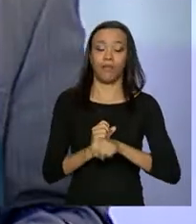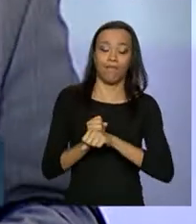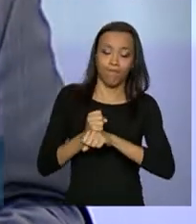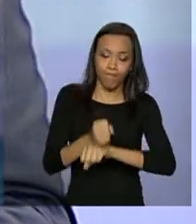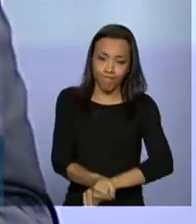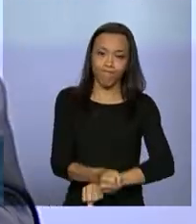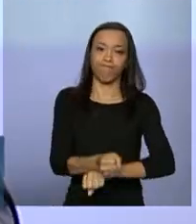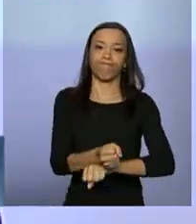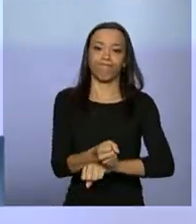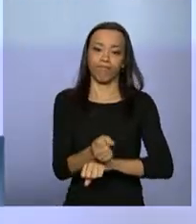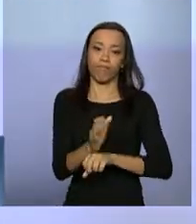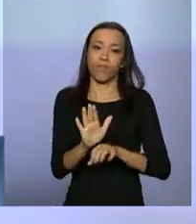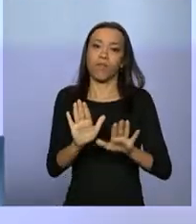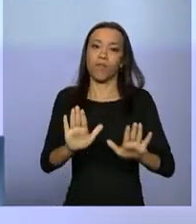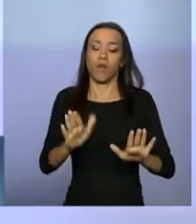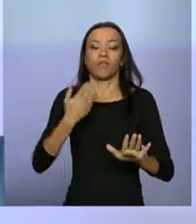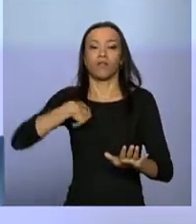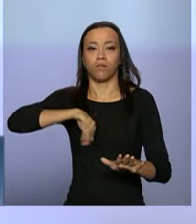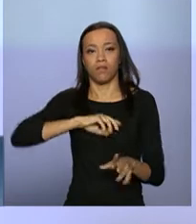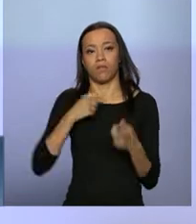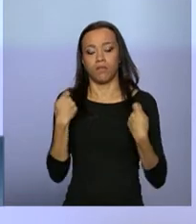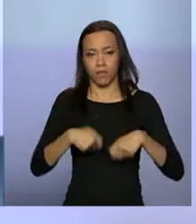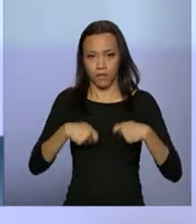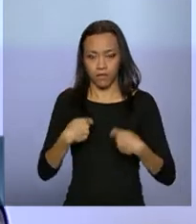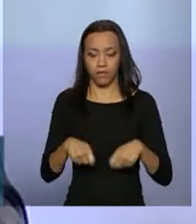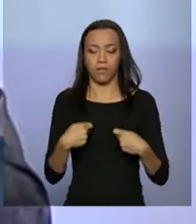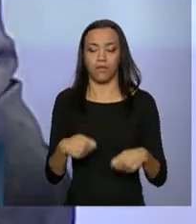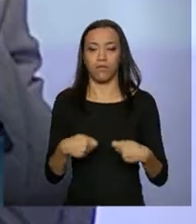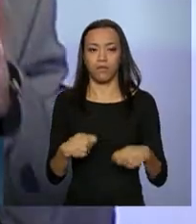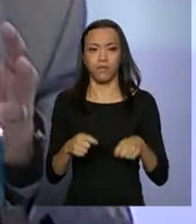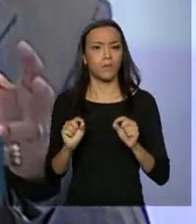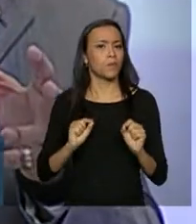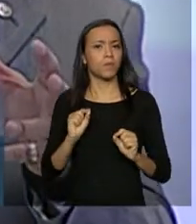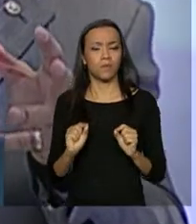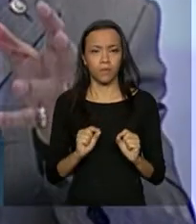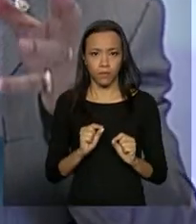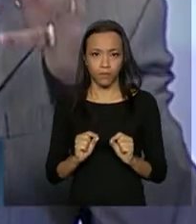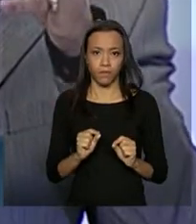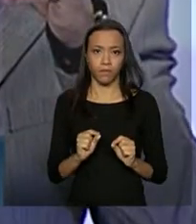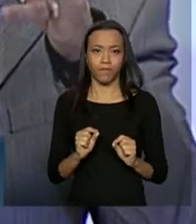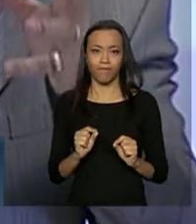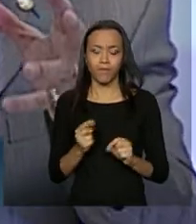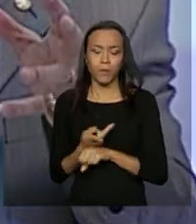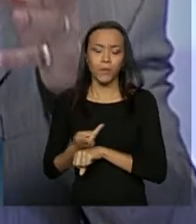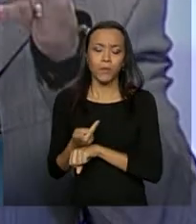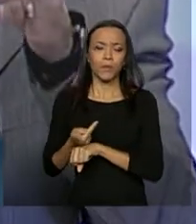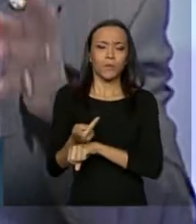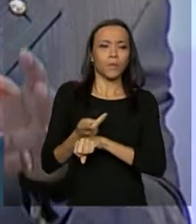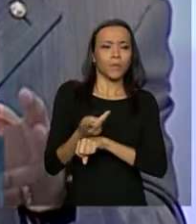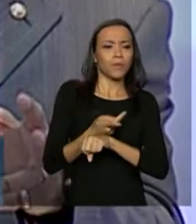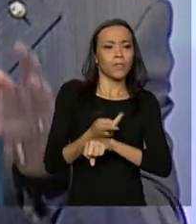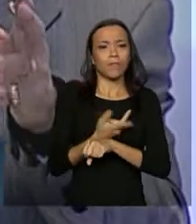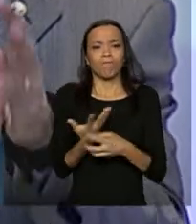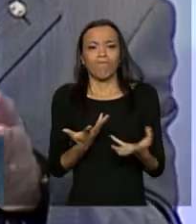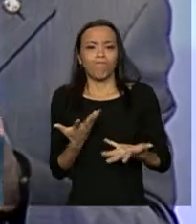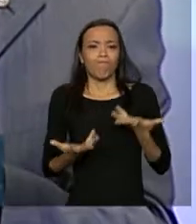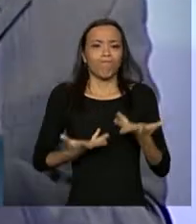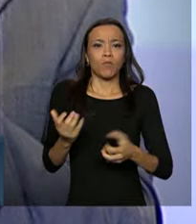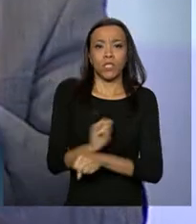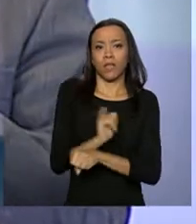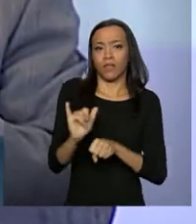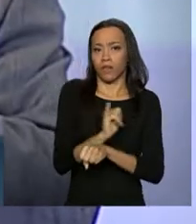precisamos buscar uma forma que o trabalhador não seja